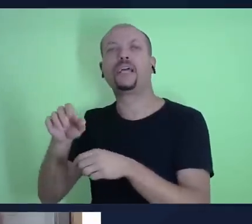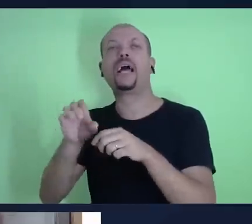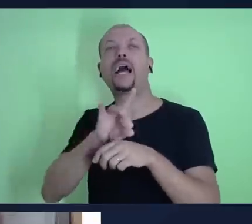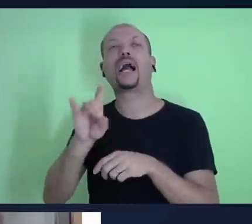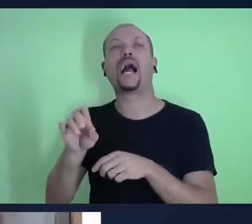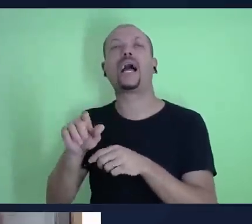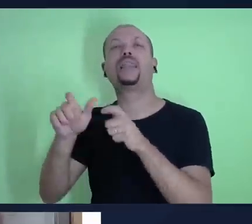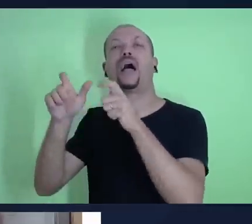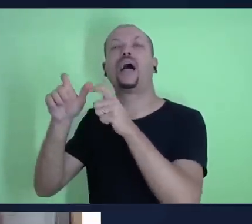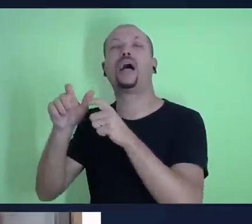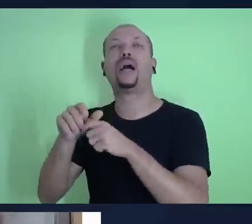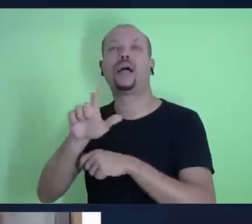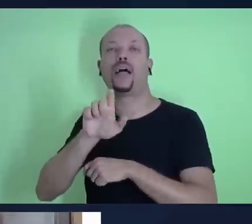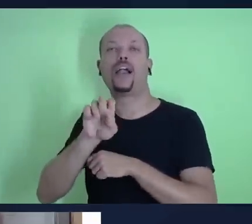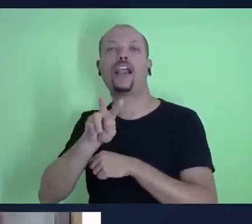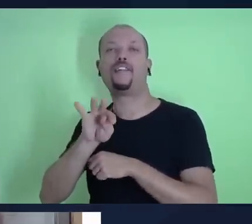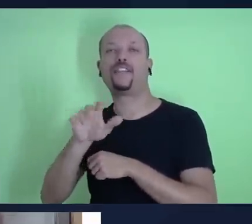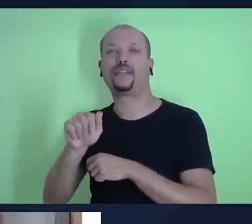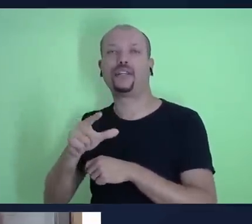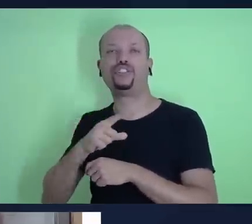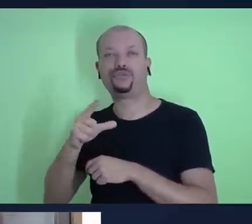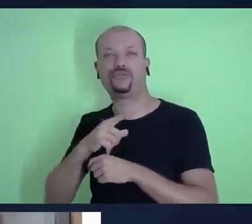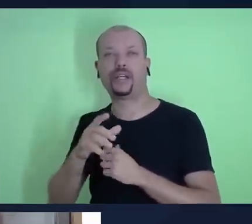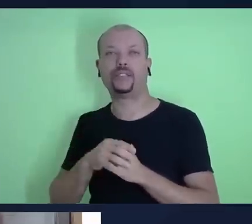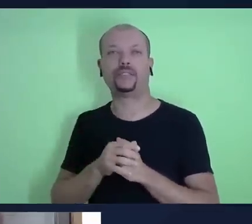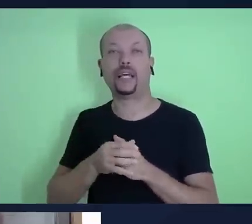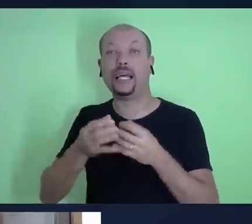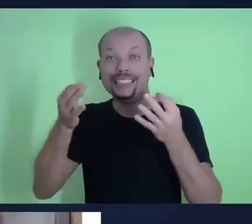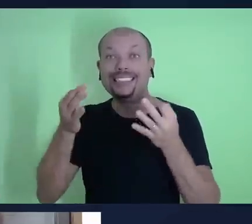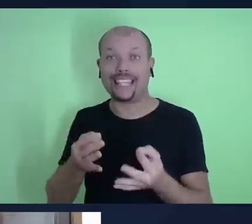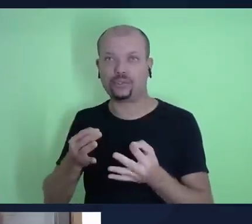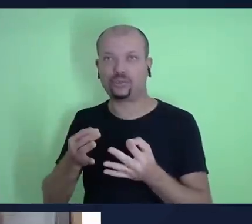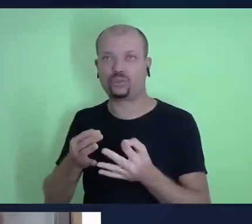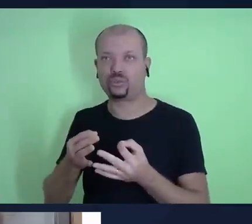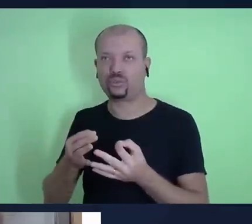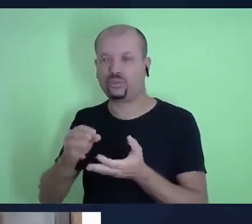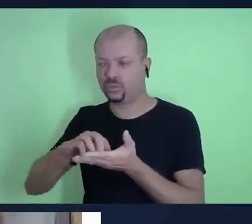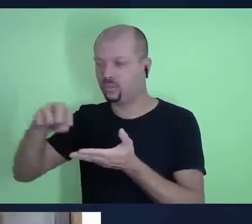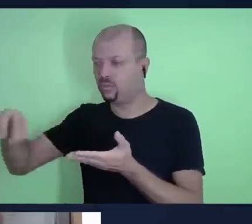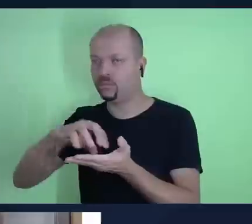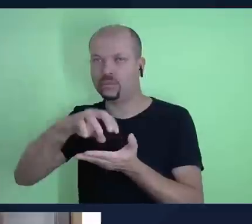levitas recebessem de maneira justa, de maneira